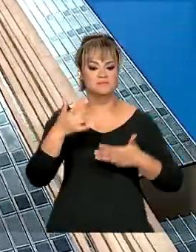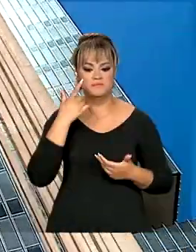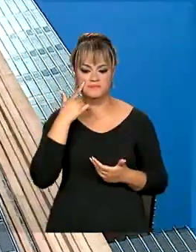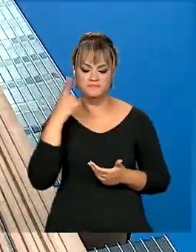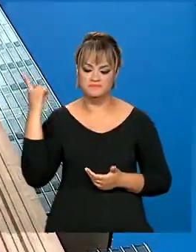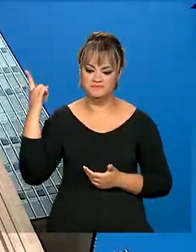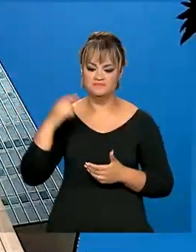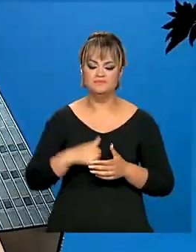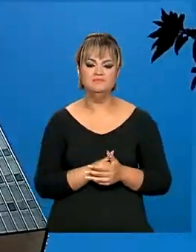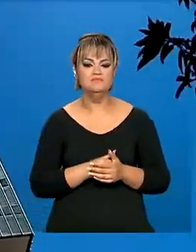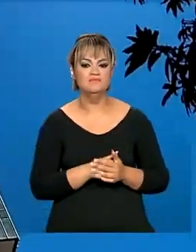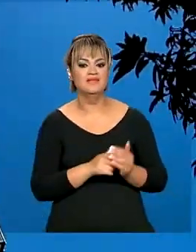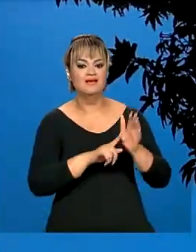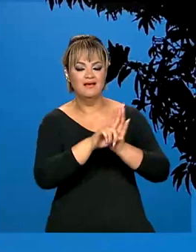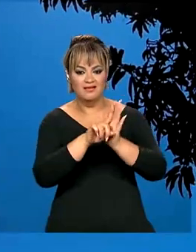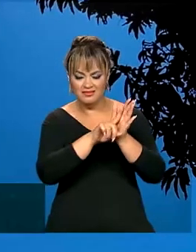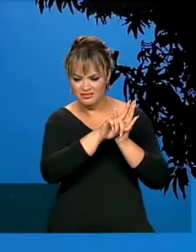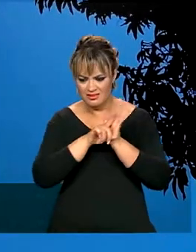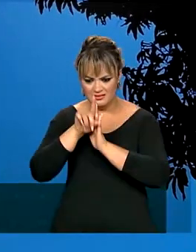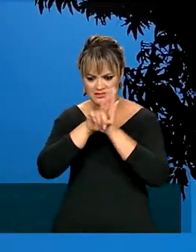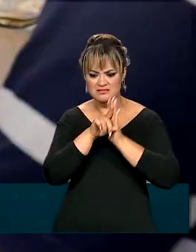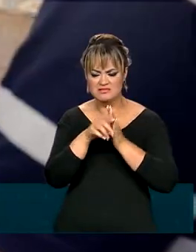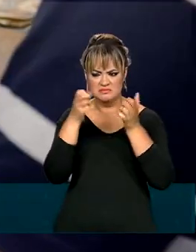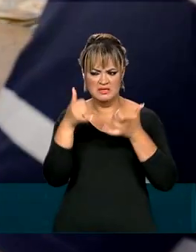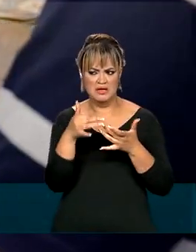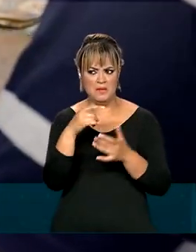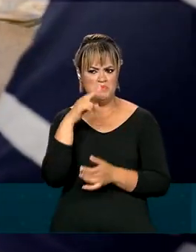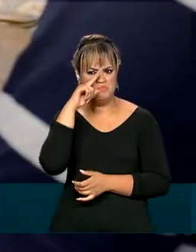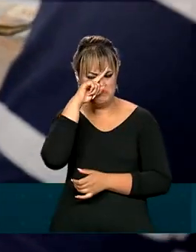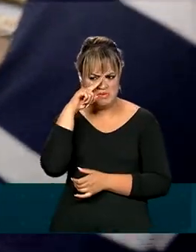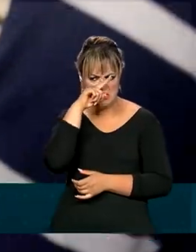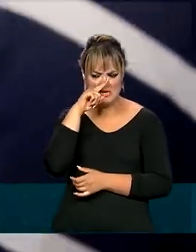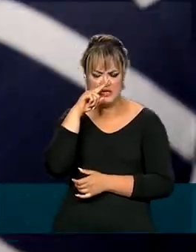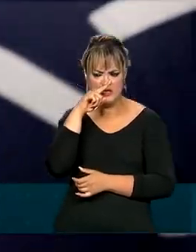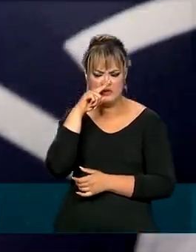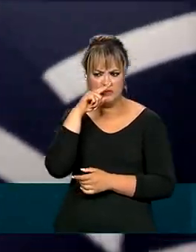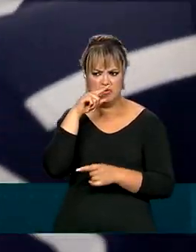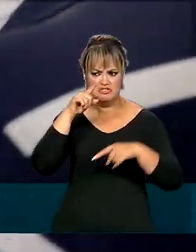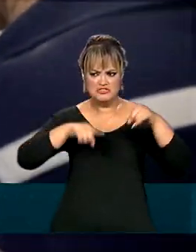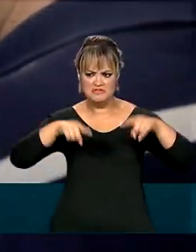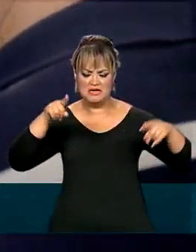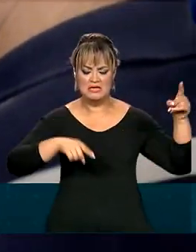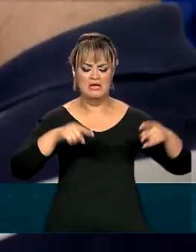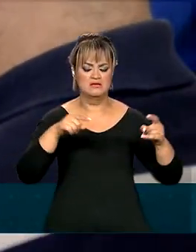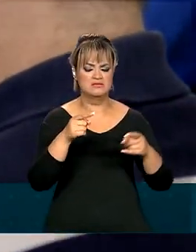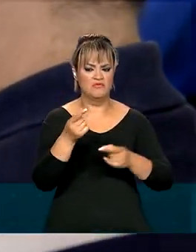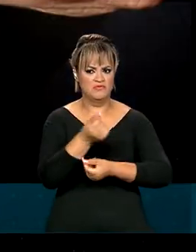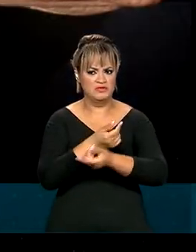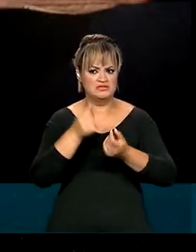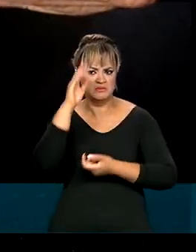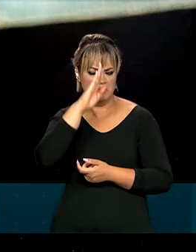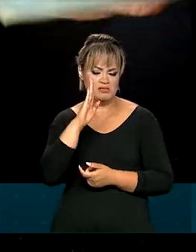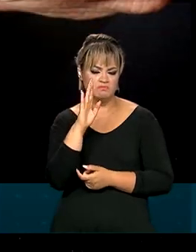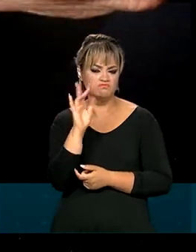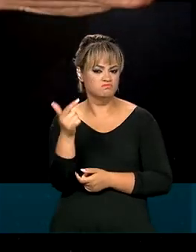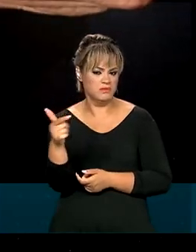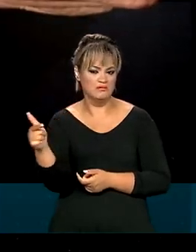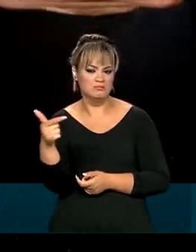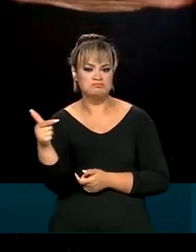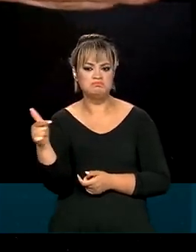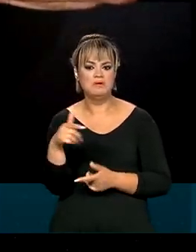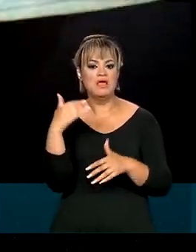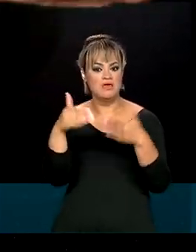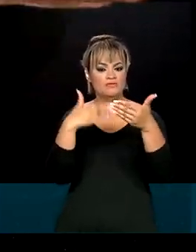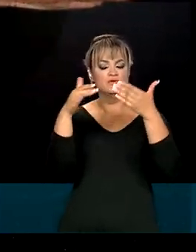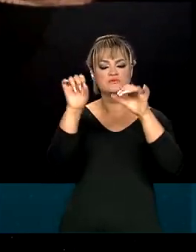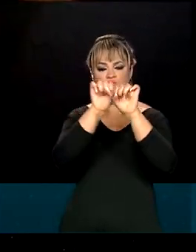As análises indicam que não há risco relevante para a estabilidade financeira do país. E a evolução do